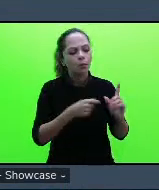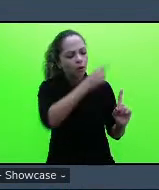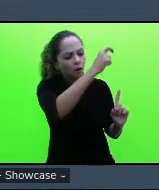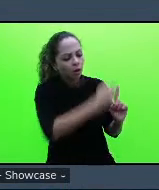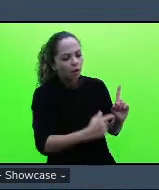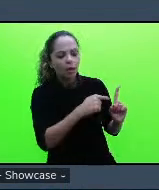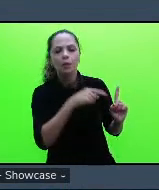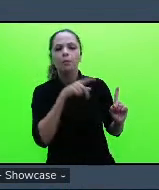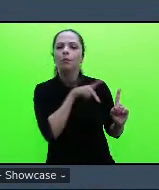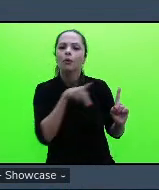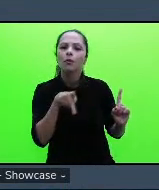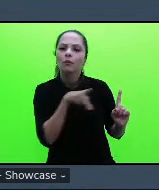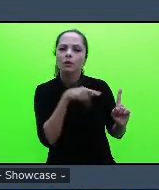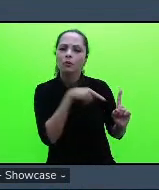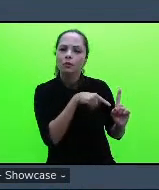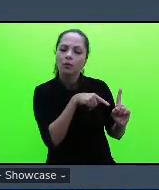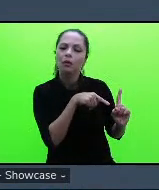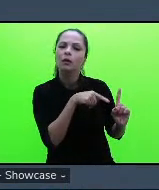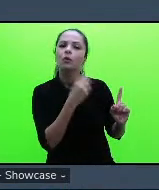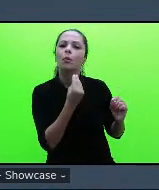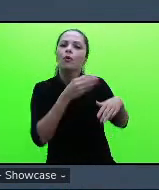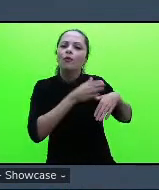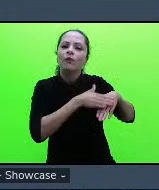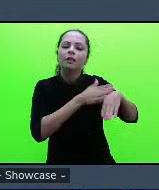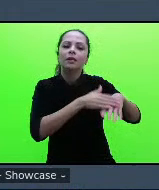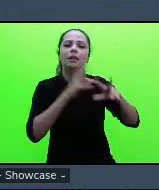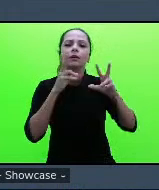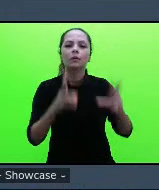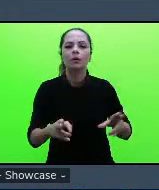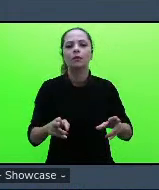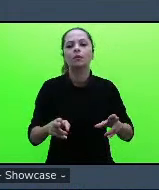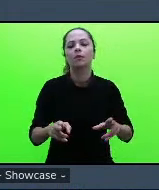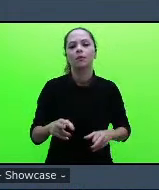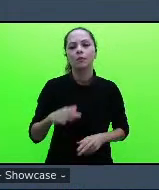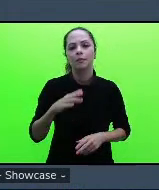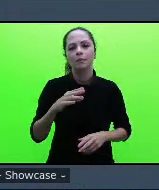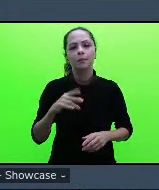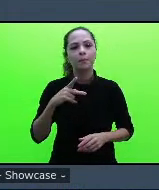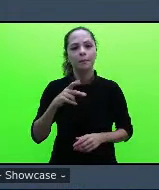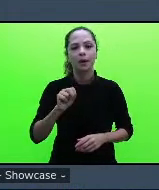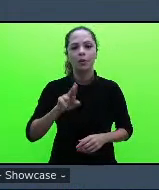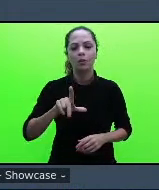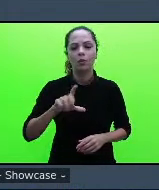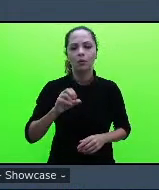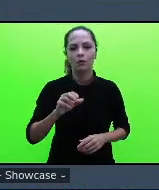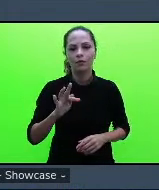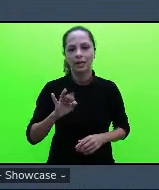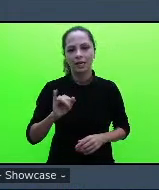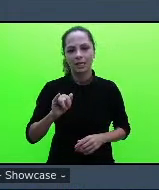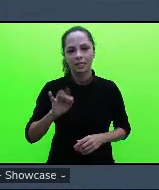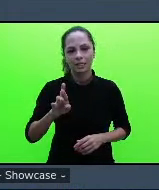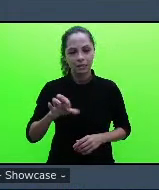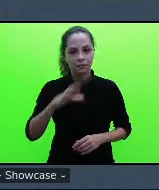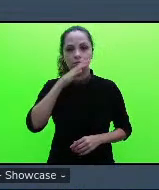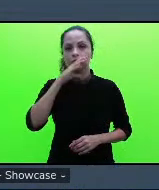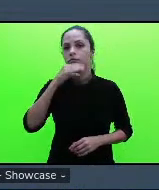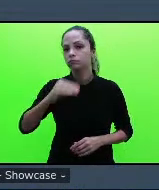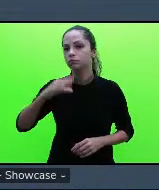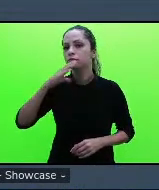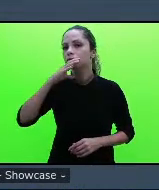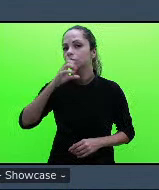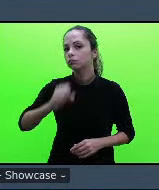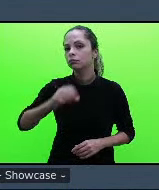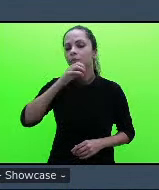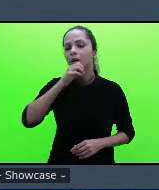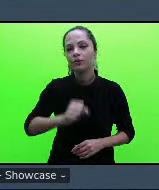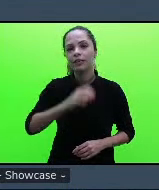pergunta que Paulo Freire faz se a pedagogia desses professores desses professores ela tem o intuito de